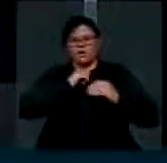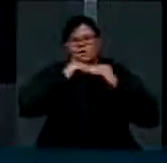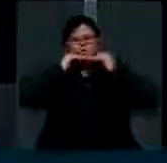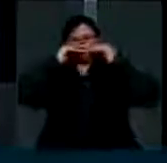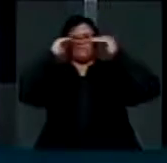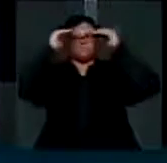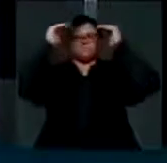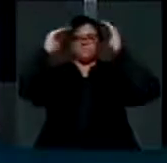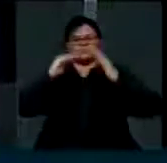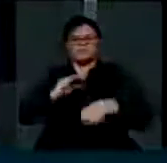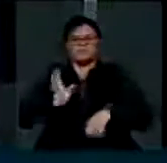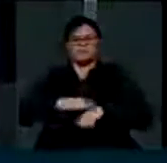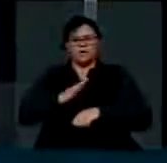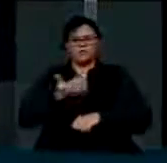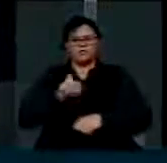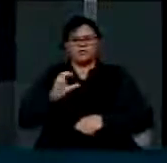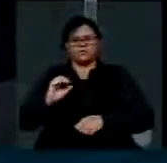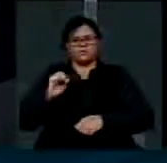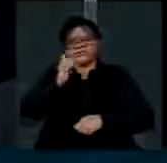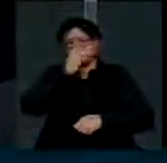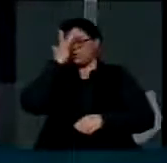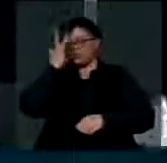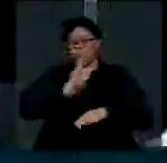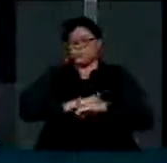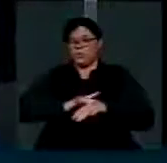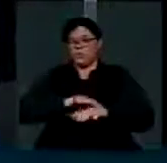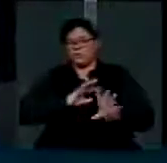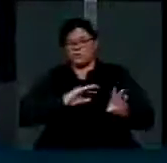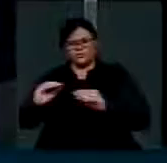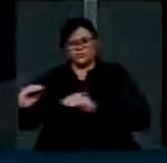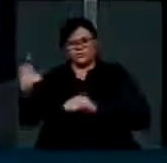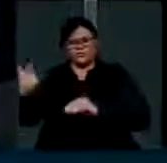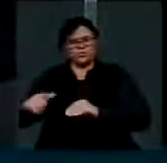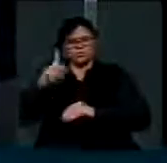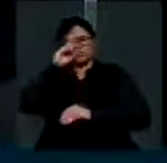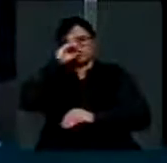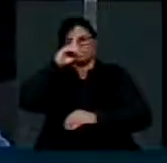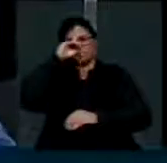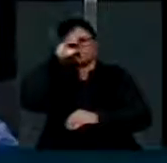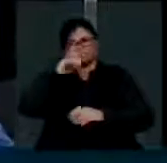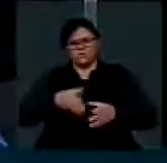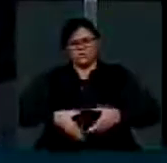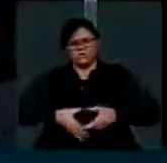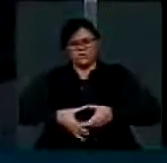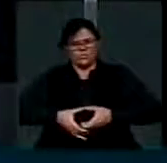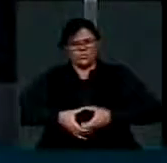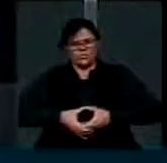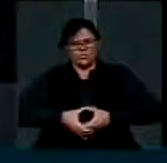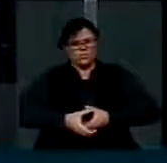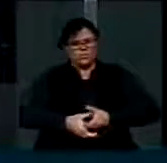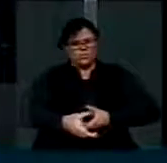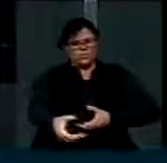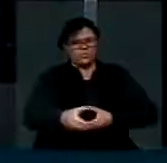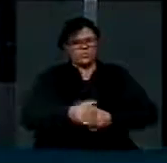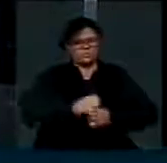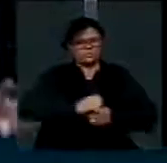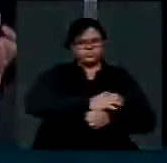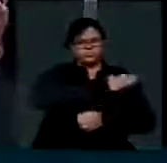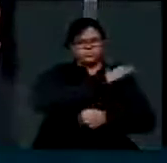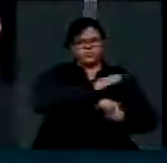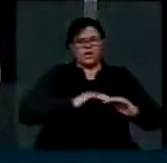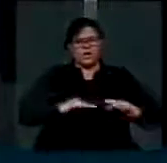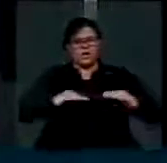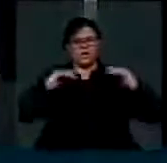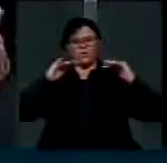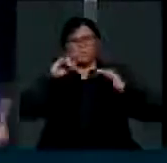pacientes tiveram de ser remanejados para outros hospitais. Trechos de vários canais foram inundados. E aí a gente